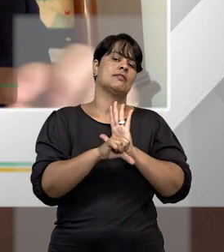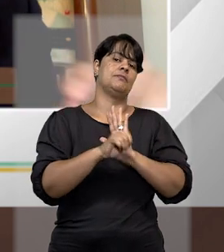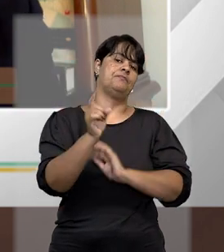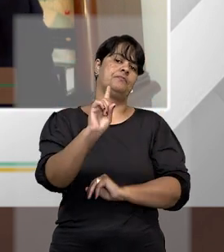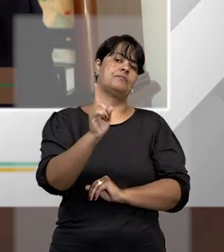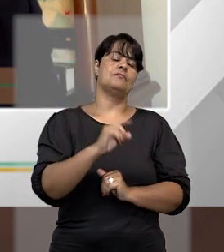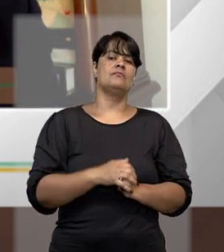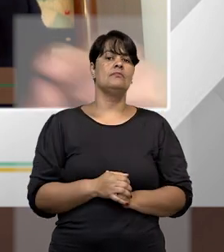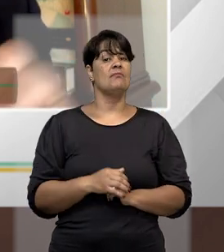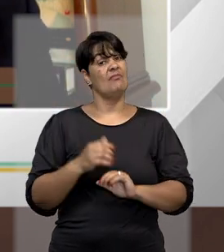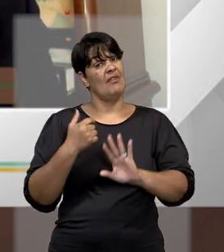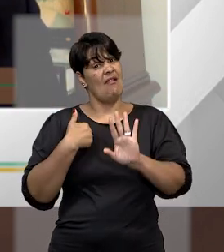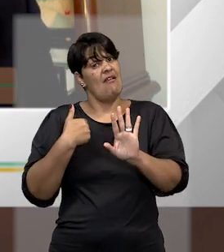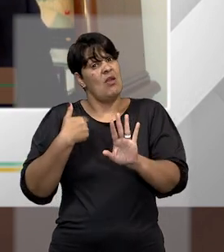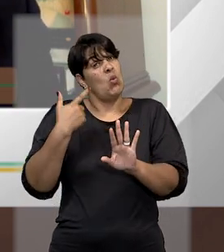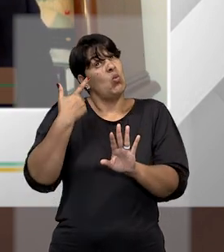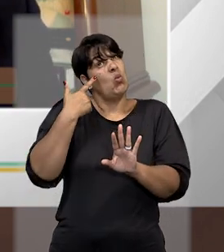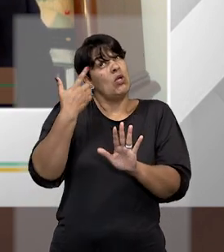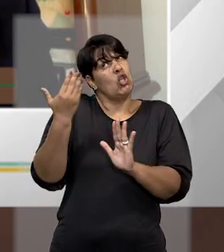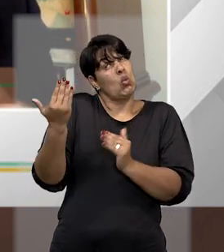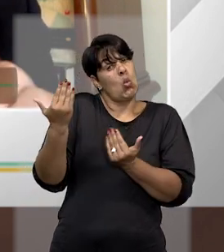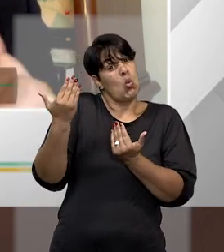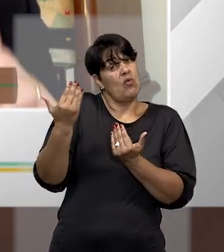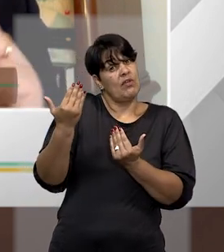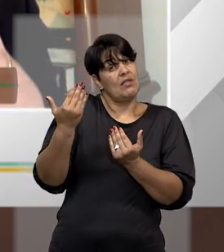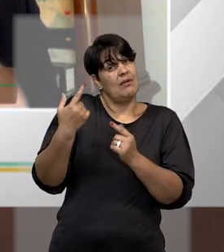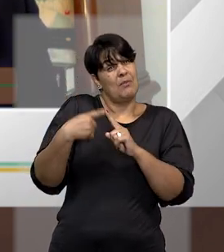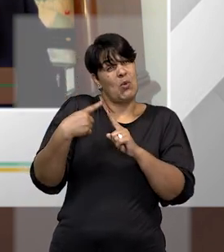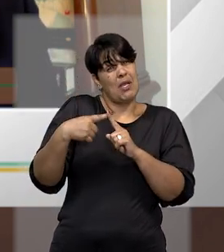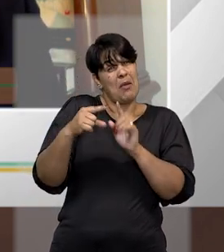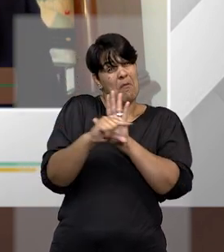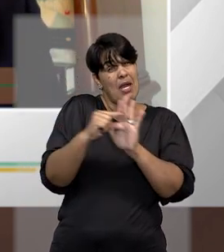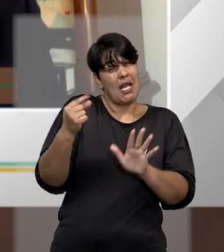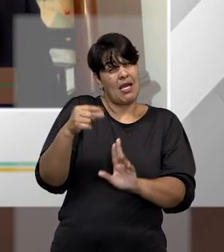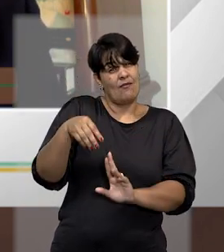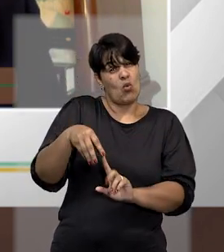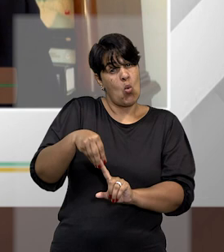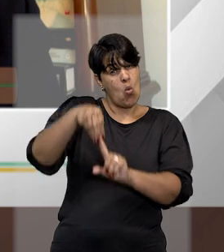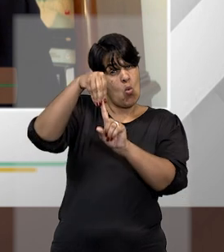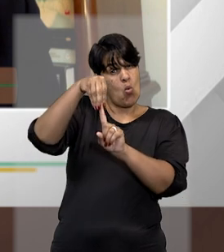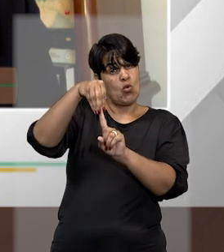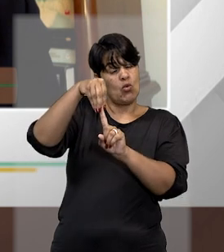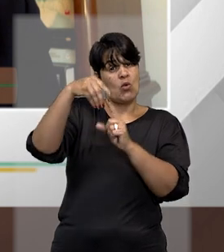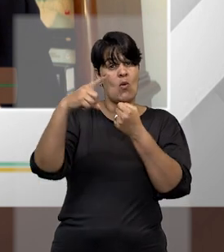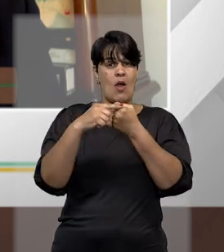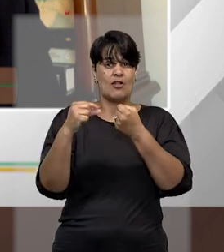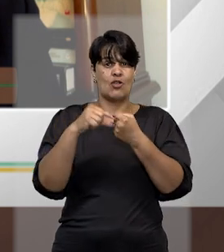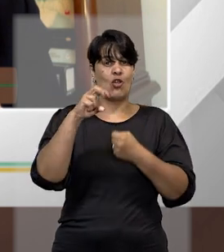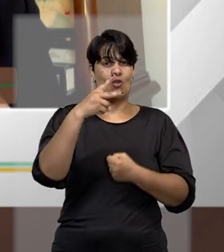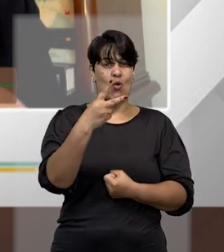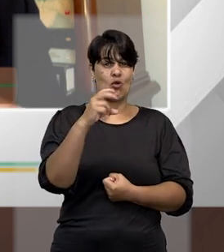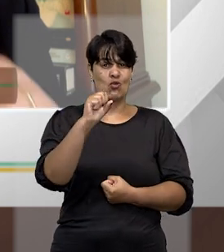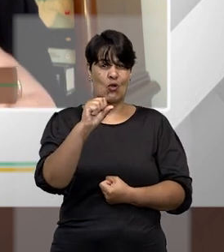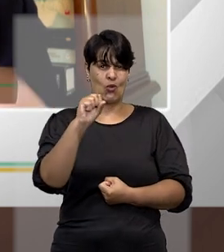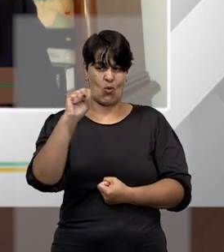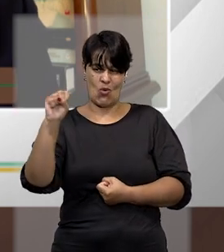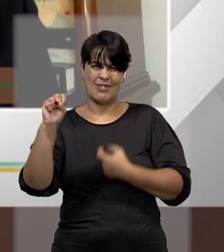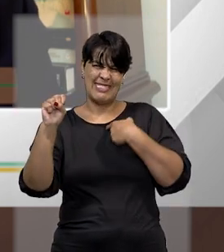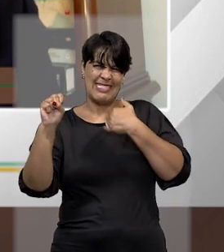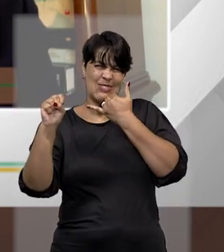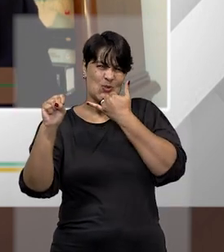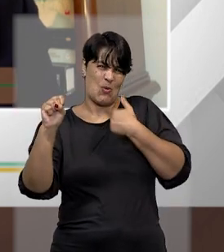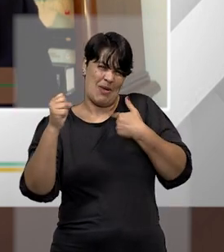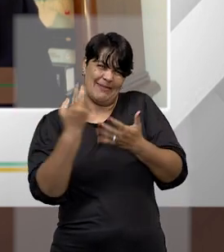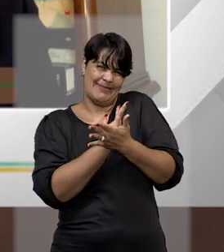do parágrafo único do artigo 286. Não era 288, era 286 que eu me referia anteriormente, que foi